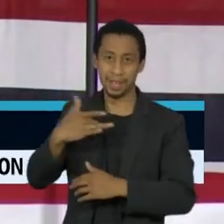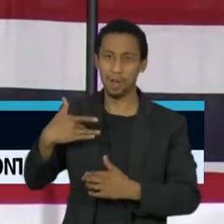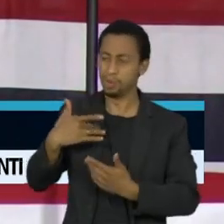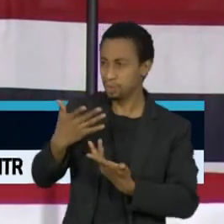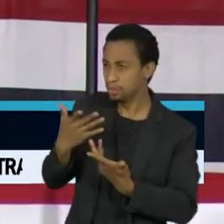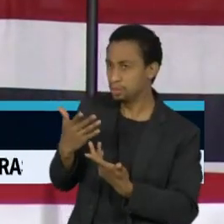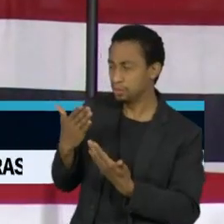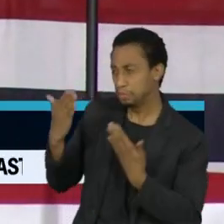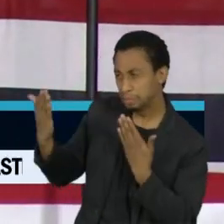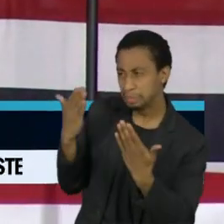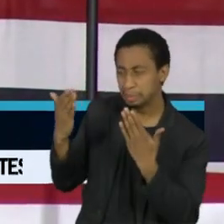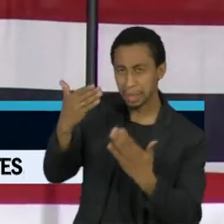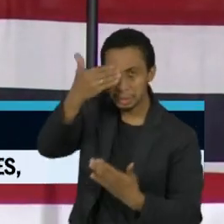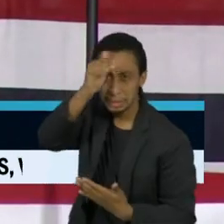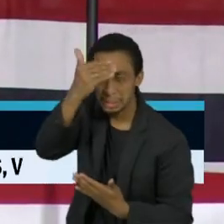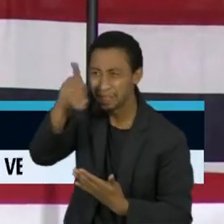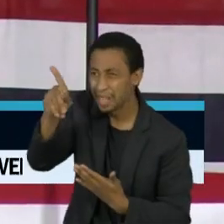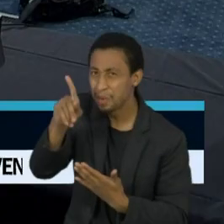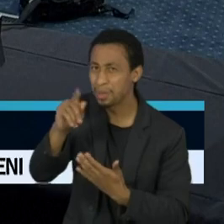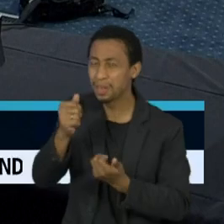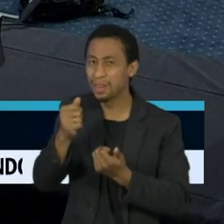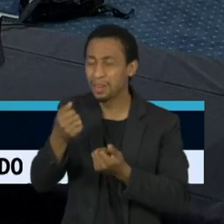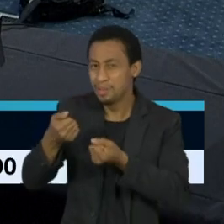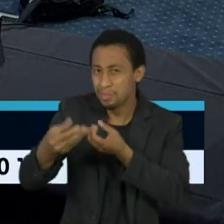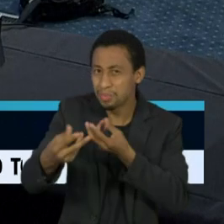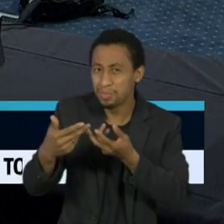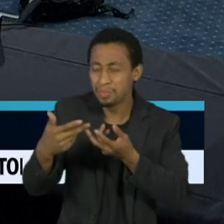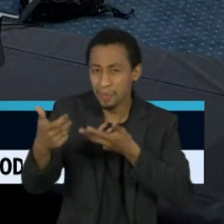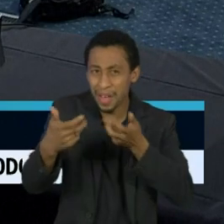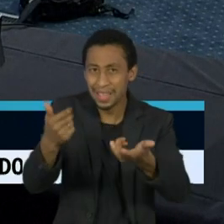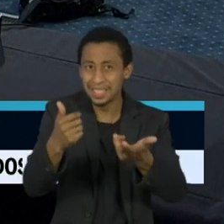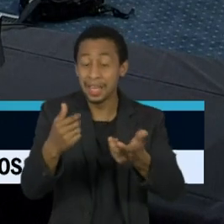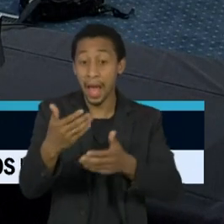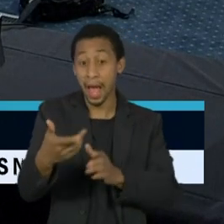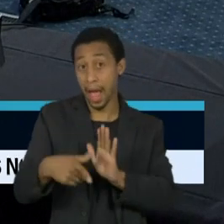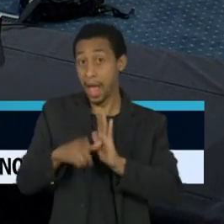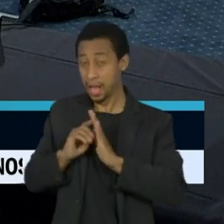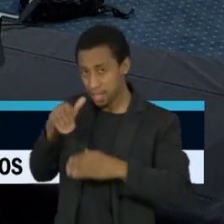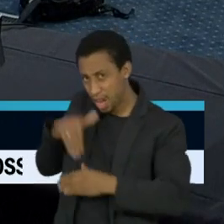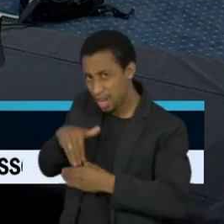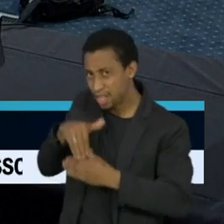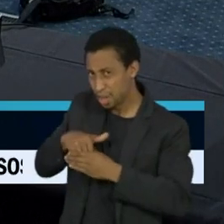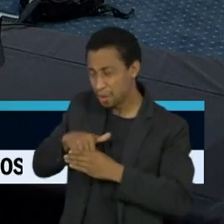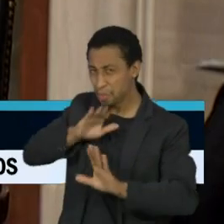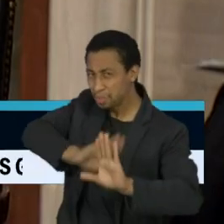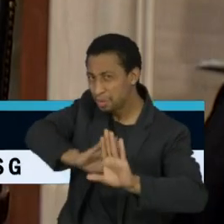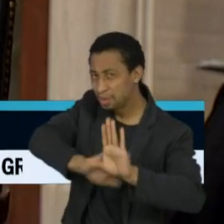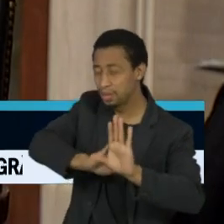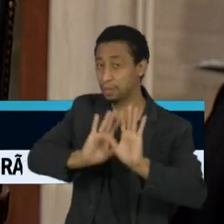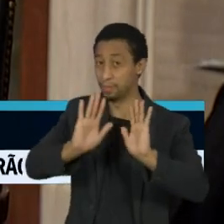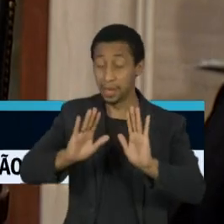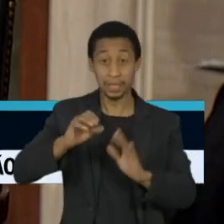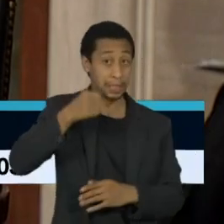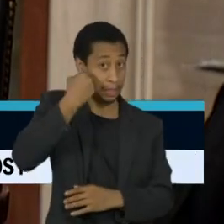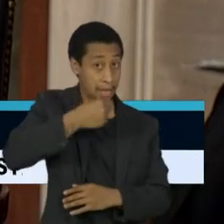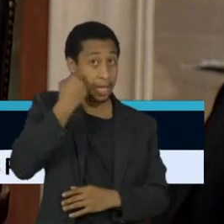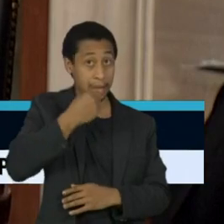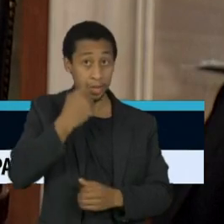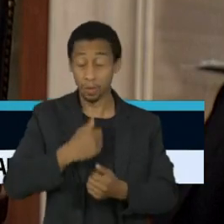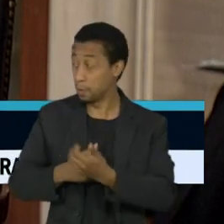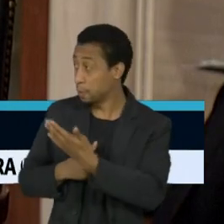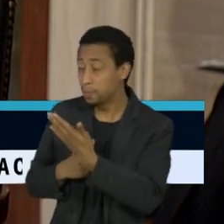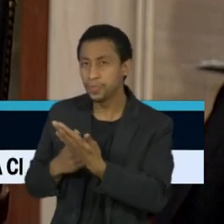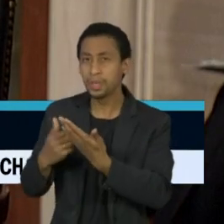Donald Trump de que a vacina estaria disponível antes das eleições. Diante dos senadores, Francis Collins